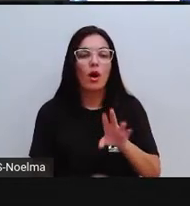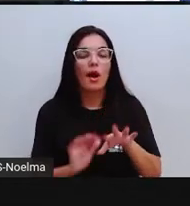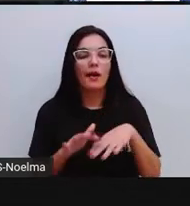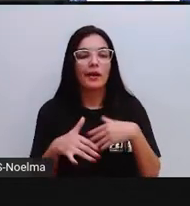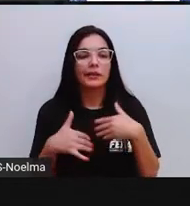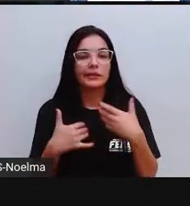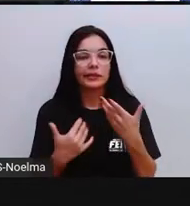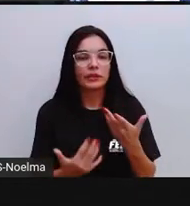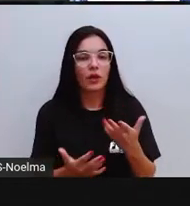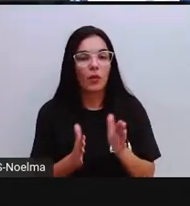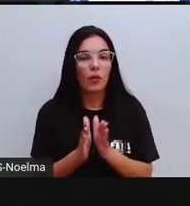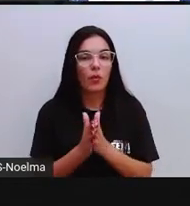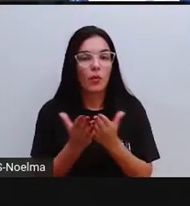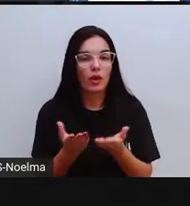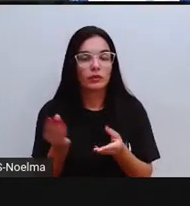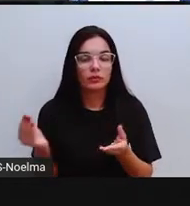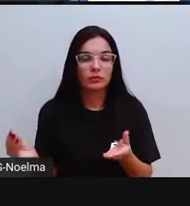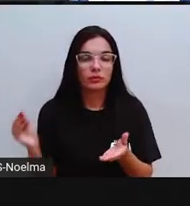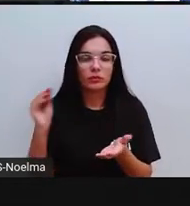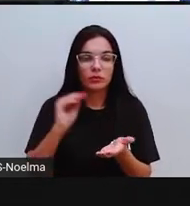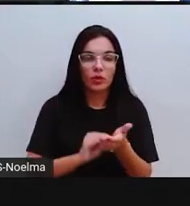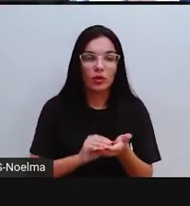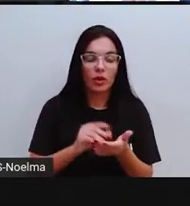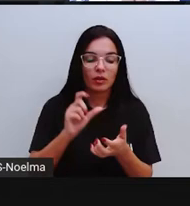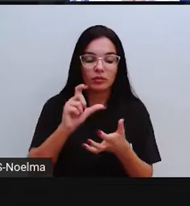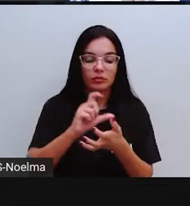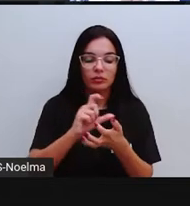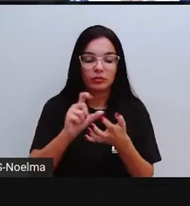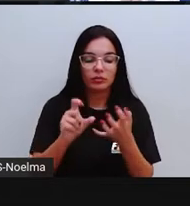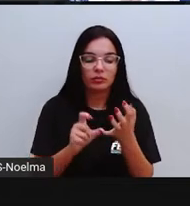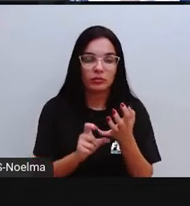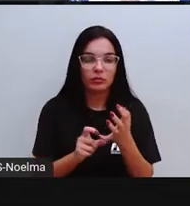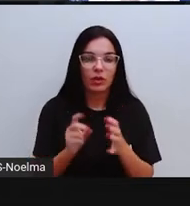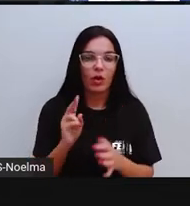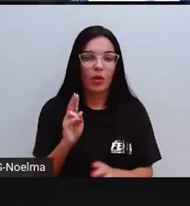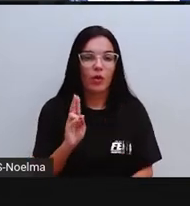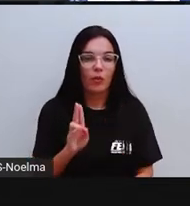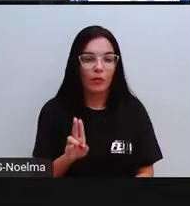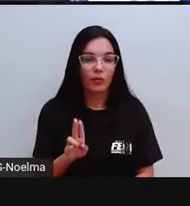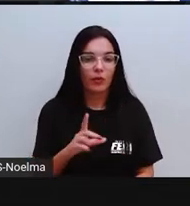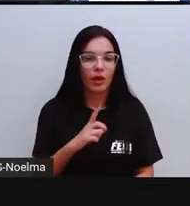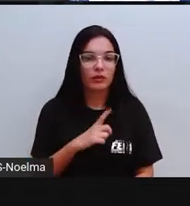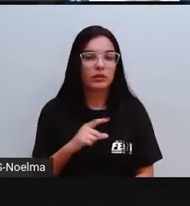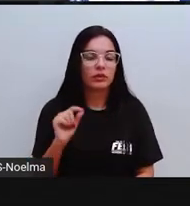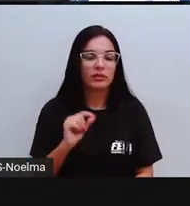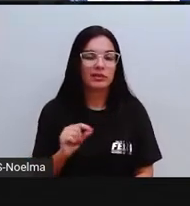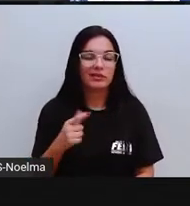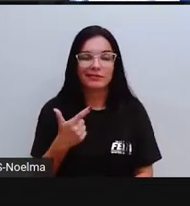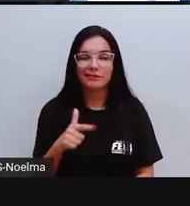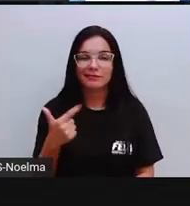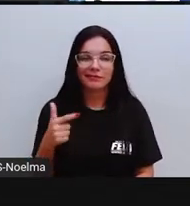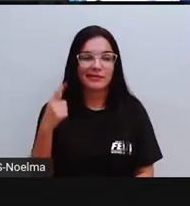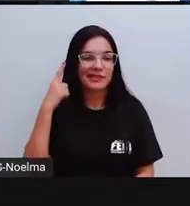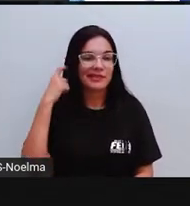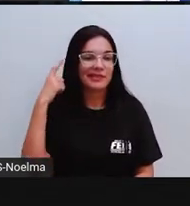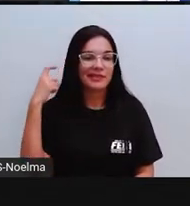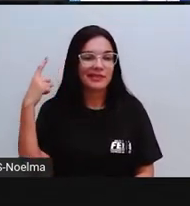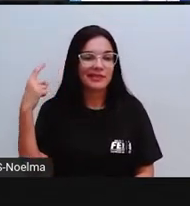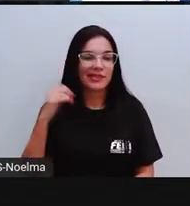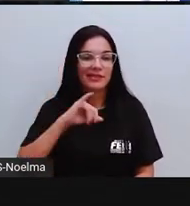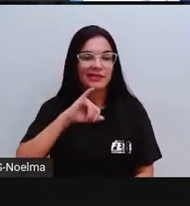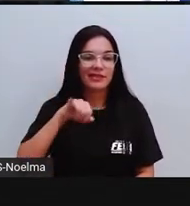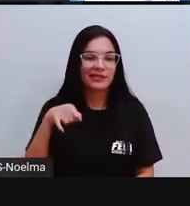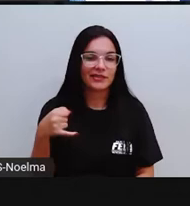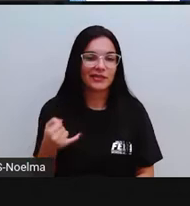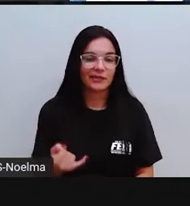nós acrescentamos, segundo o ano, a vogal U, ela está aqui também junto com E, ela não vai ter som de G. Lembram